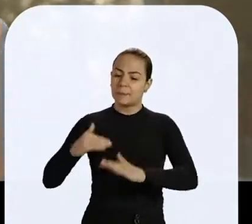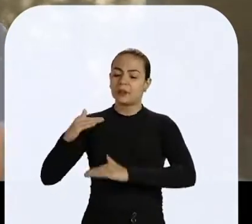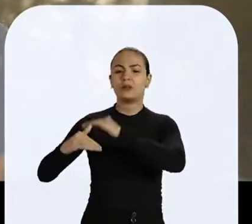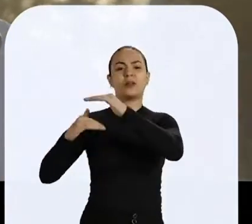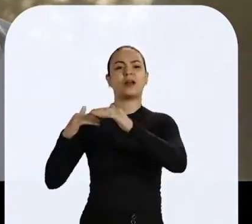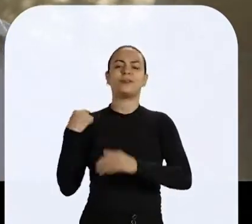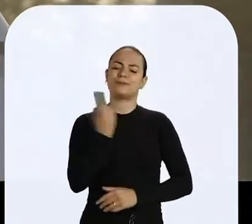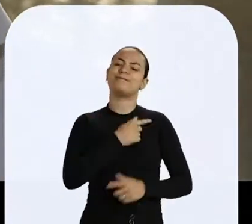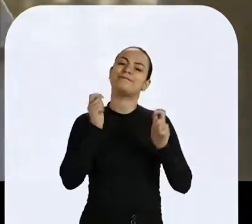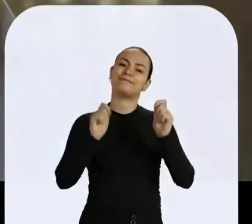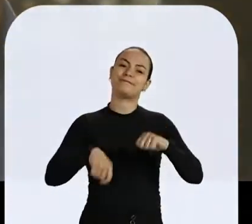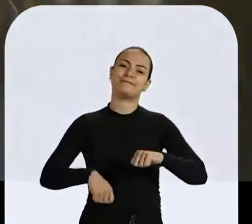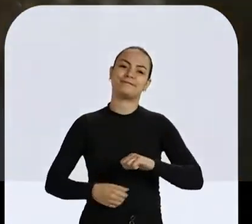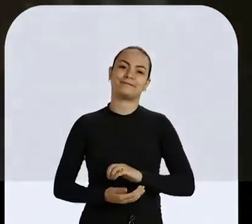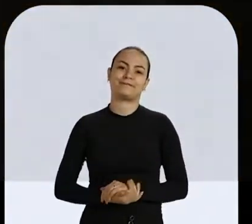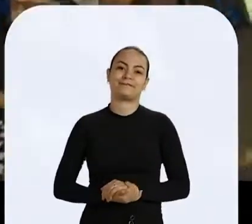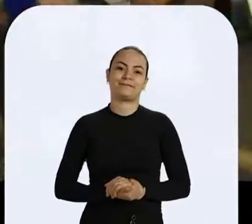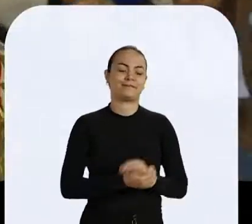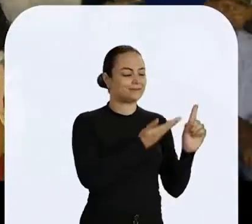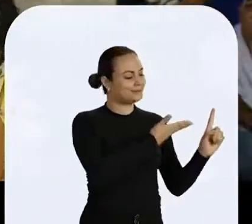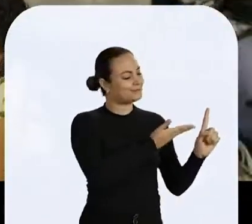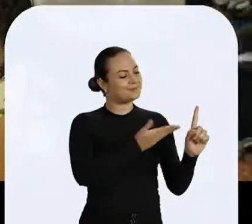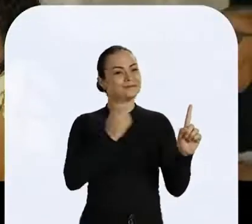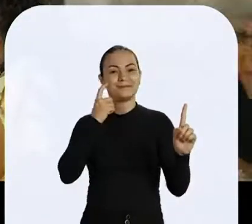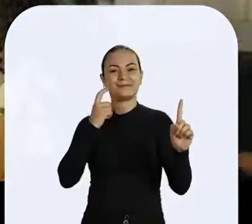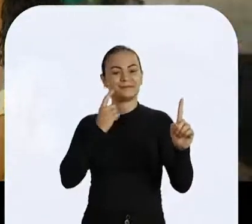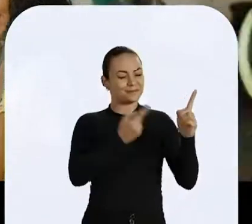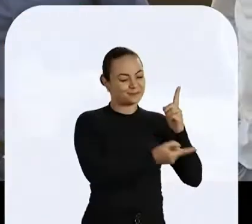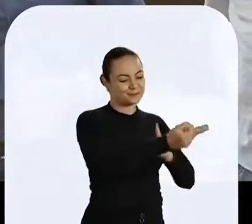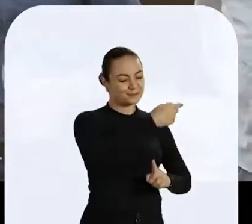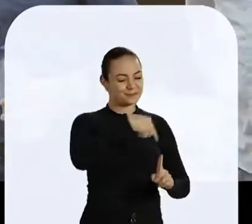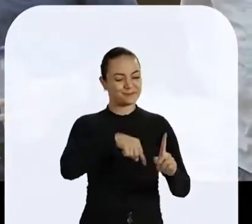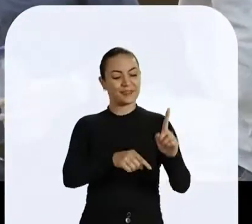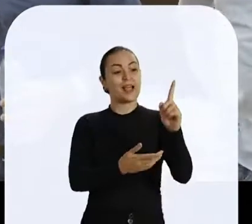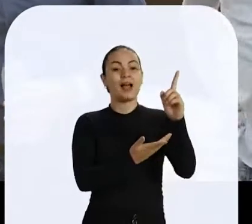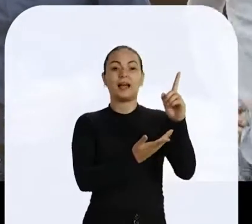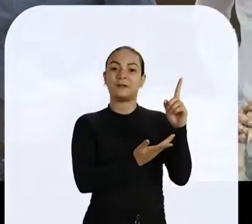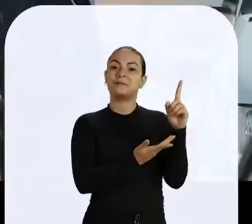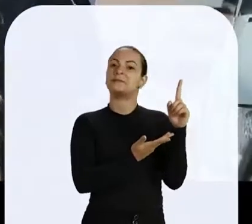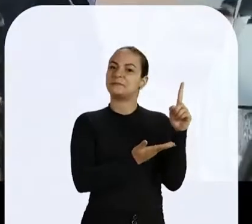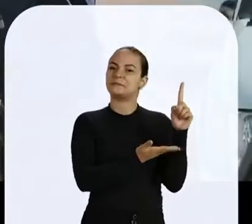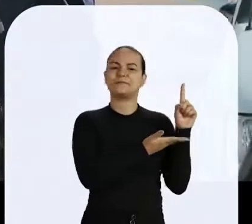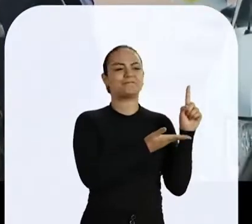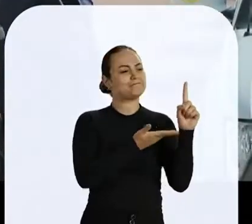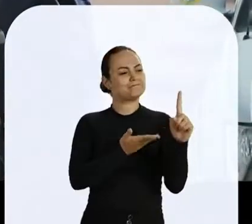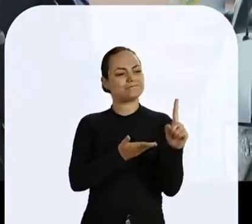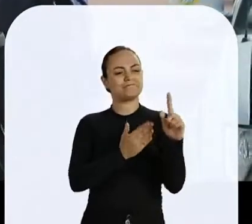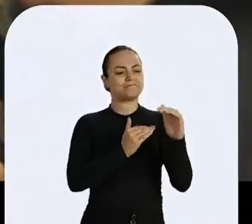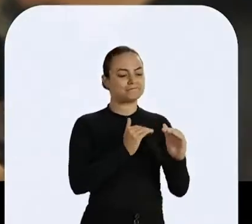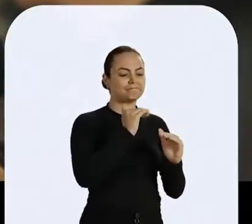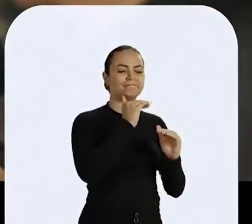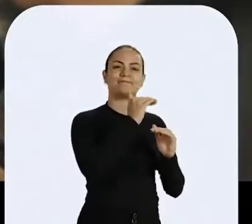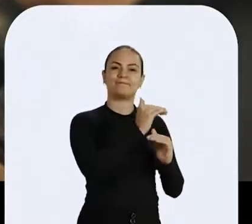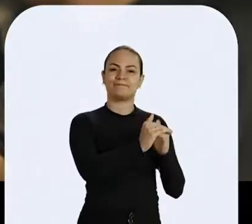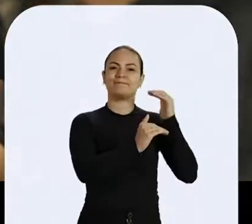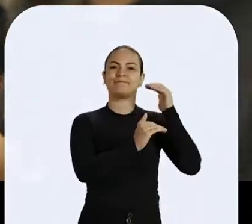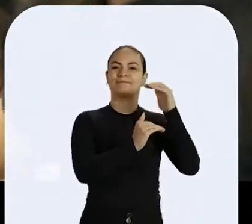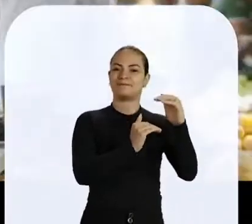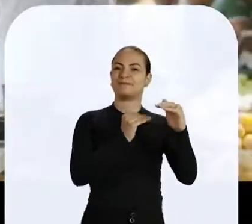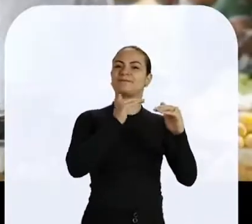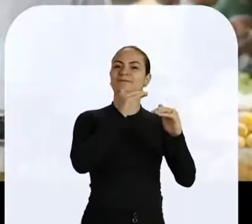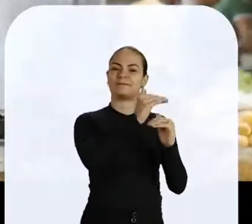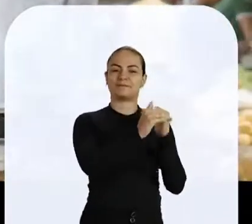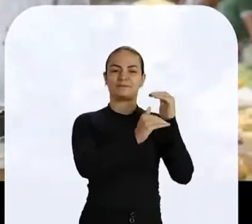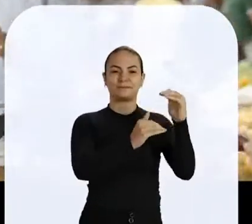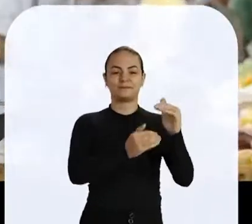A gente consegue. Ele é a cara do progresso. Ele é a